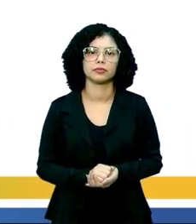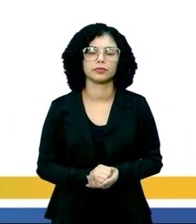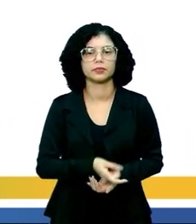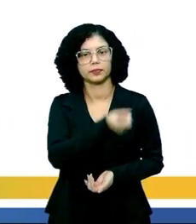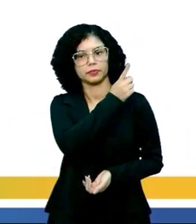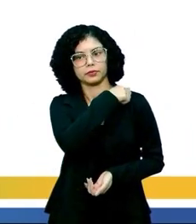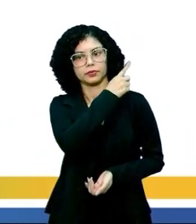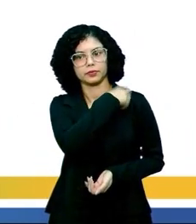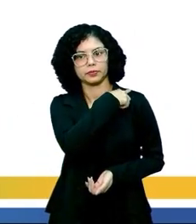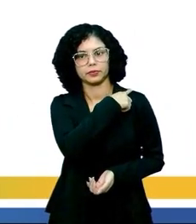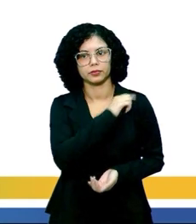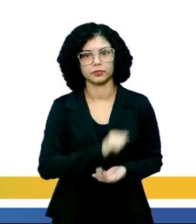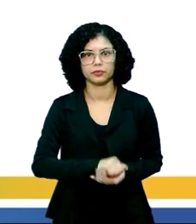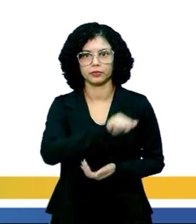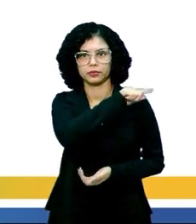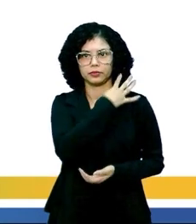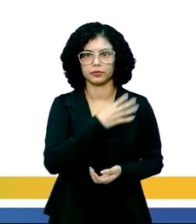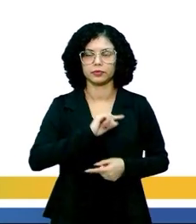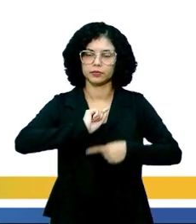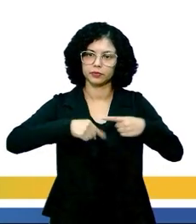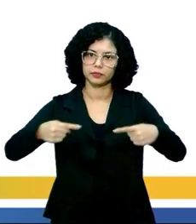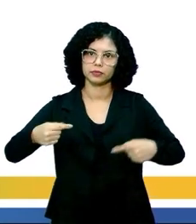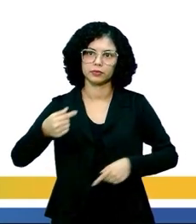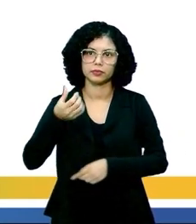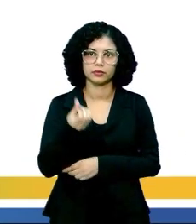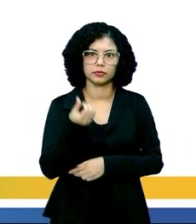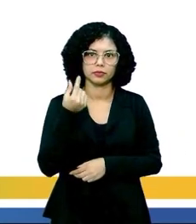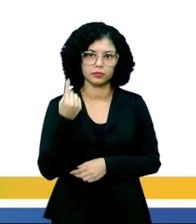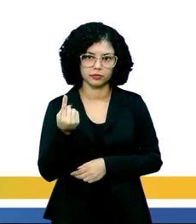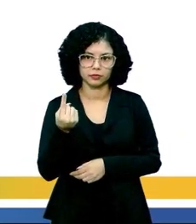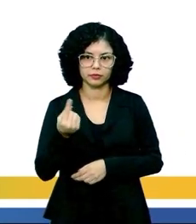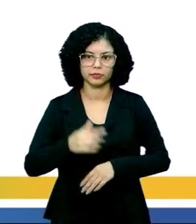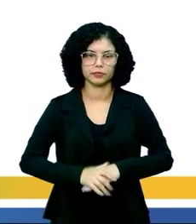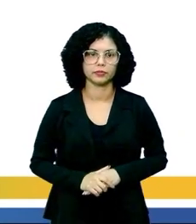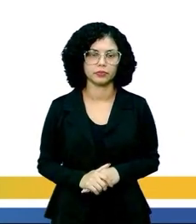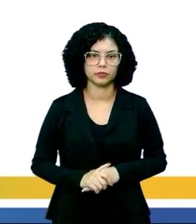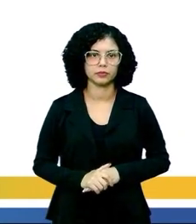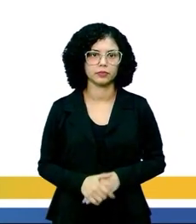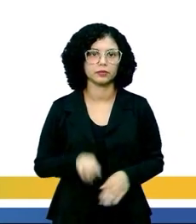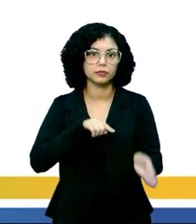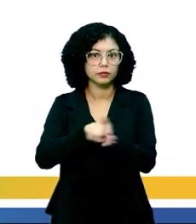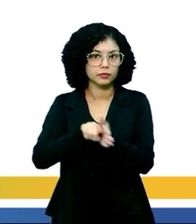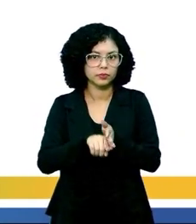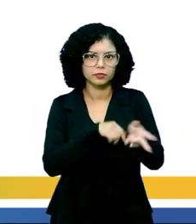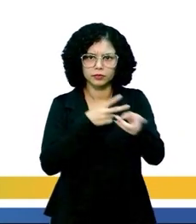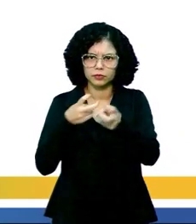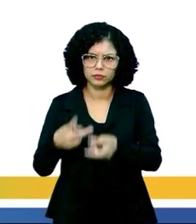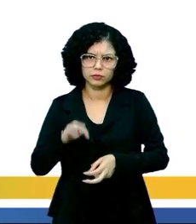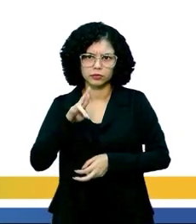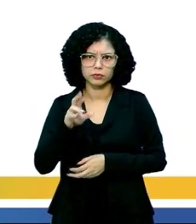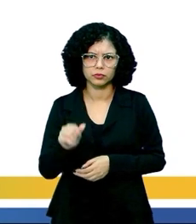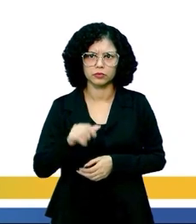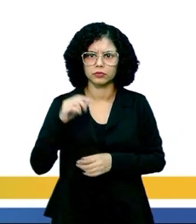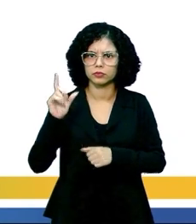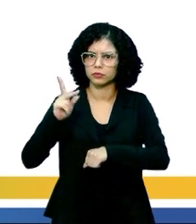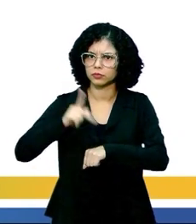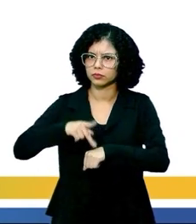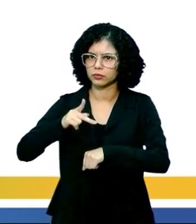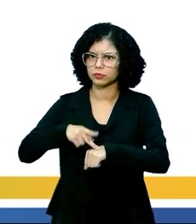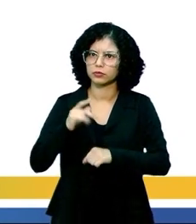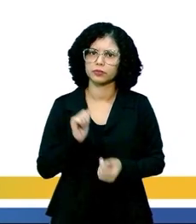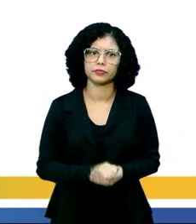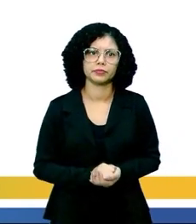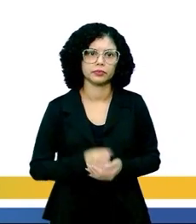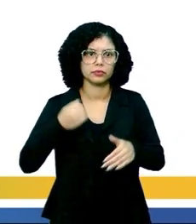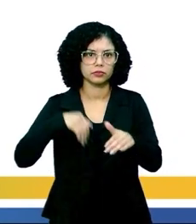questão se encontra lá na página 61 do primeiro ano do ensino médio. Um pesquisador percebe que o rótulo de um dos